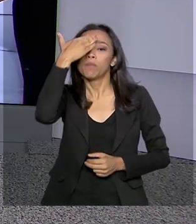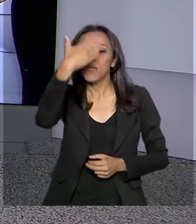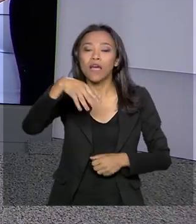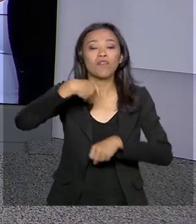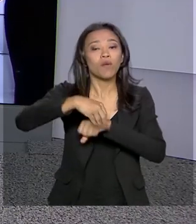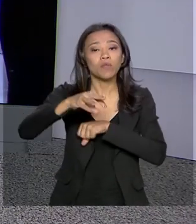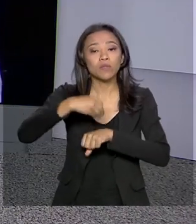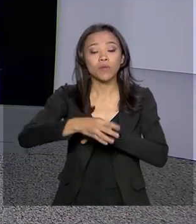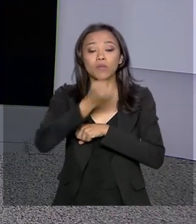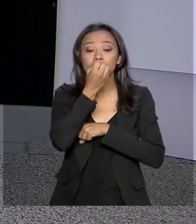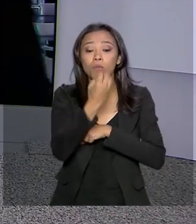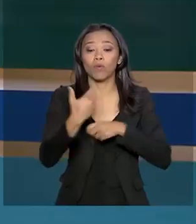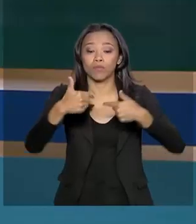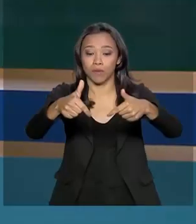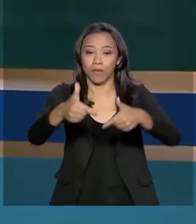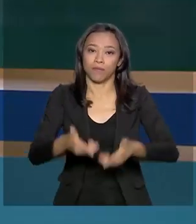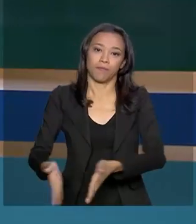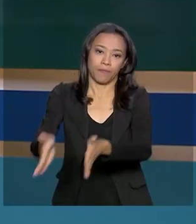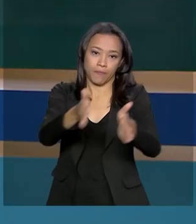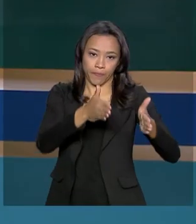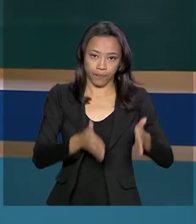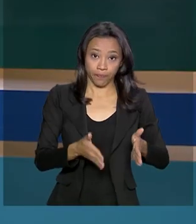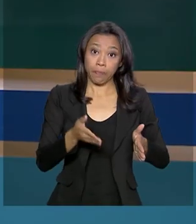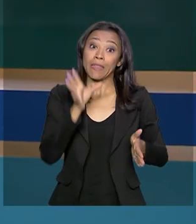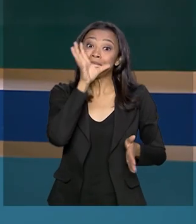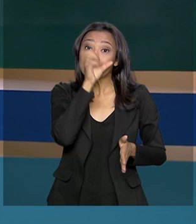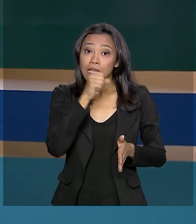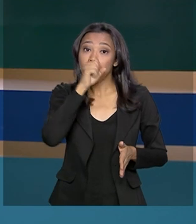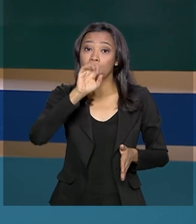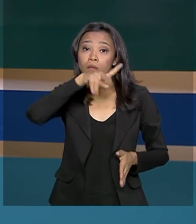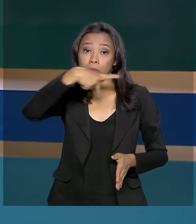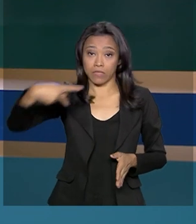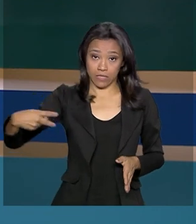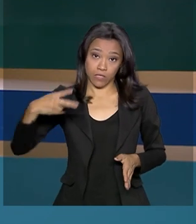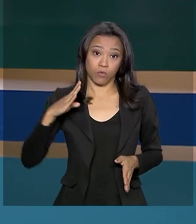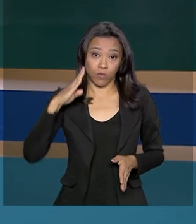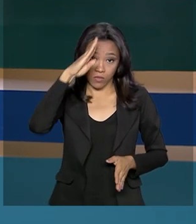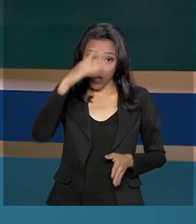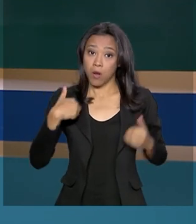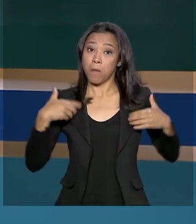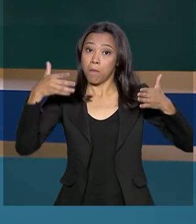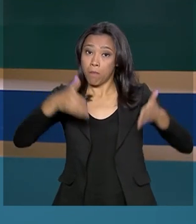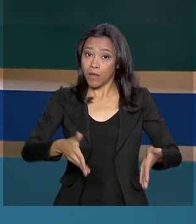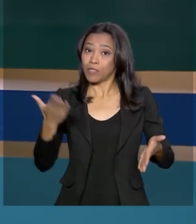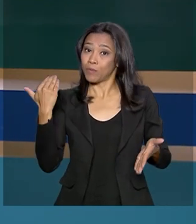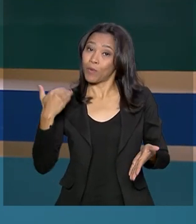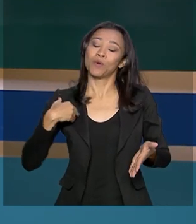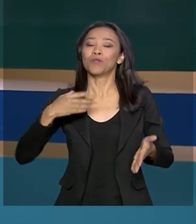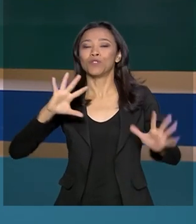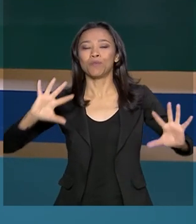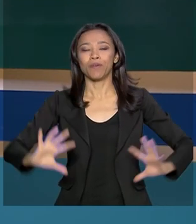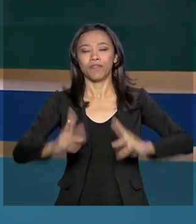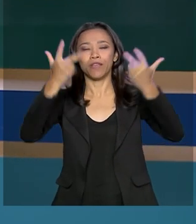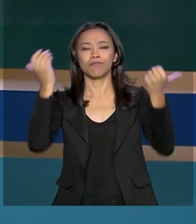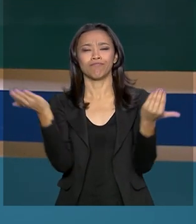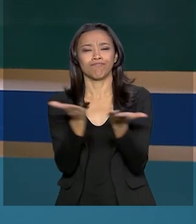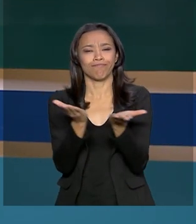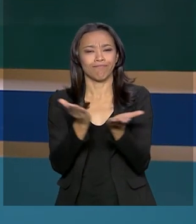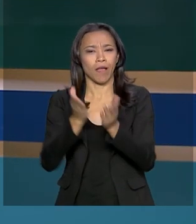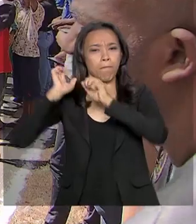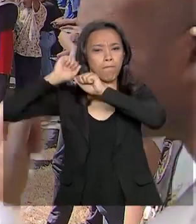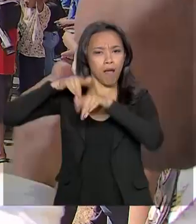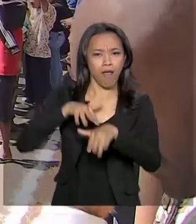Bom trabalho aí no Rio Grande do Sul. E no sábado, o presidente Jair Bolsonaro participou do evento evangélico Marcha para Jesus.